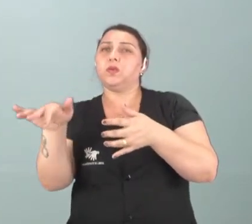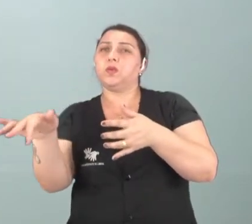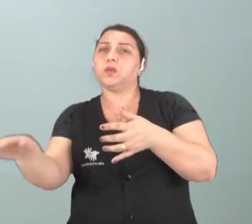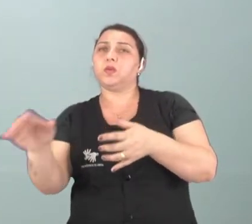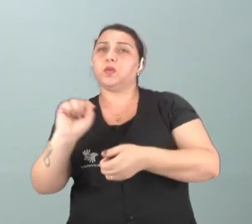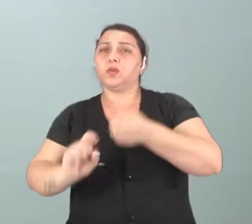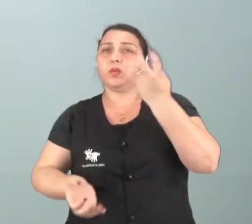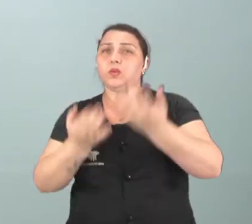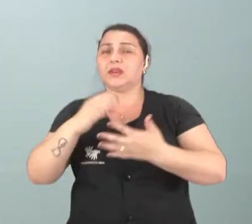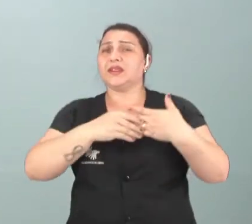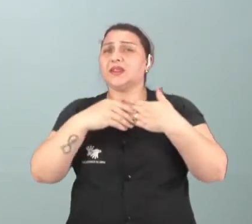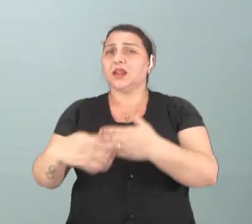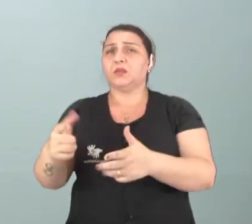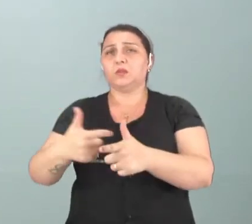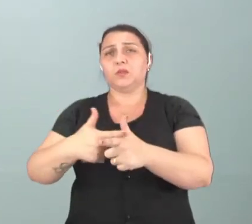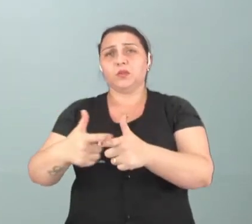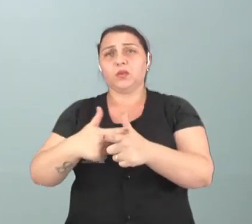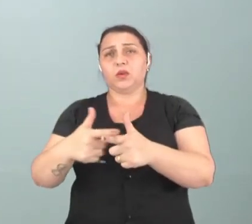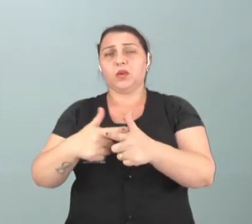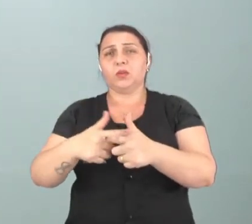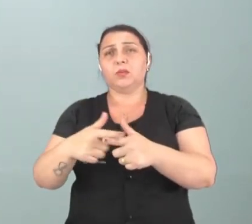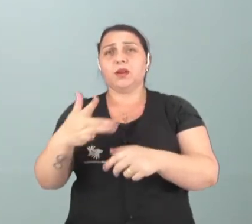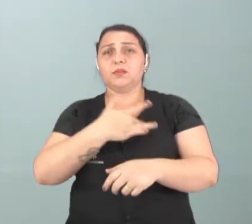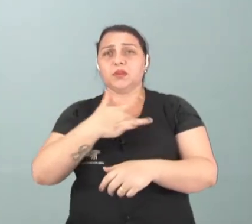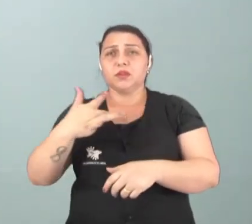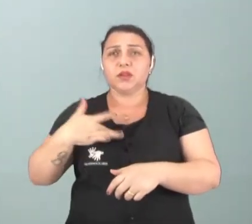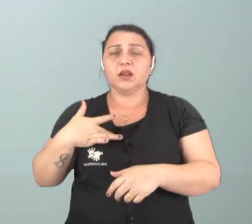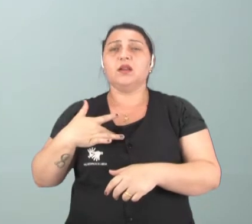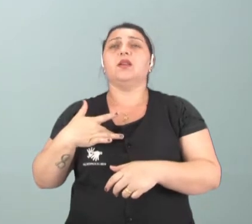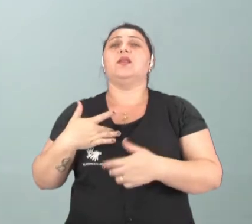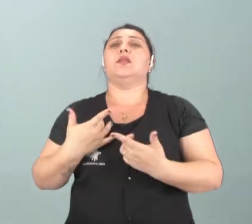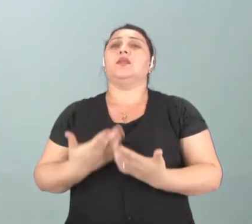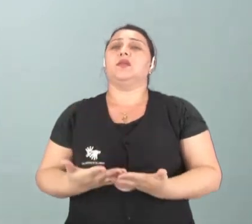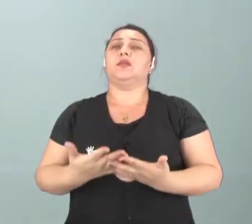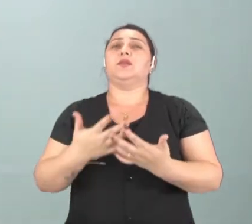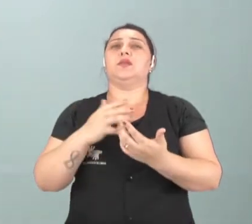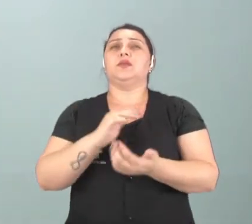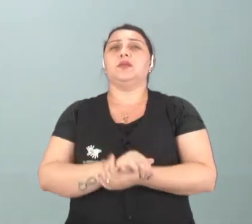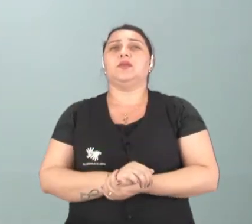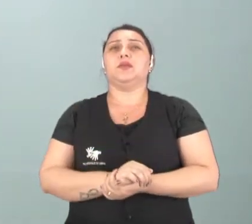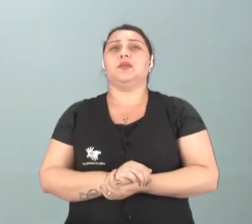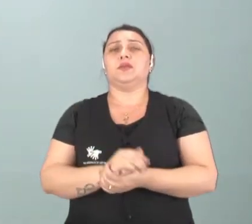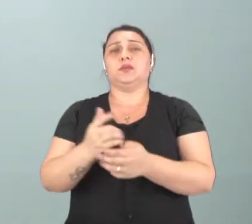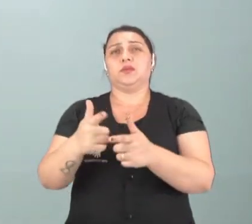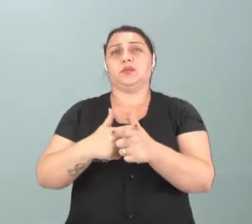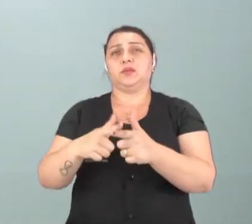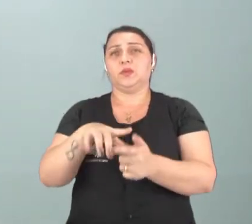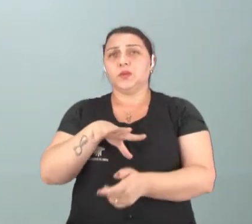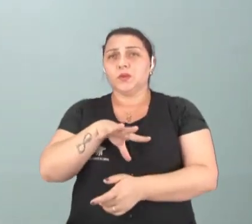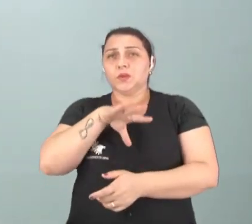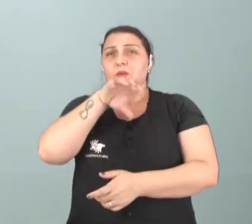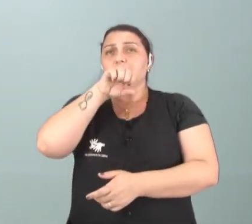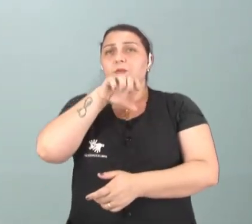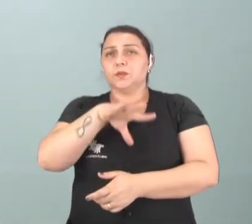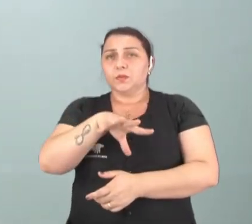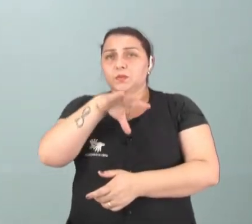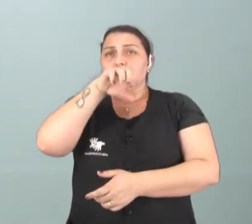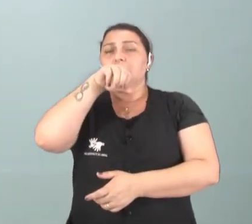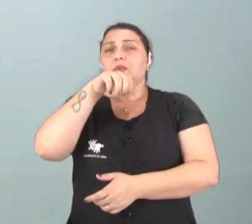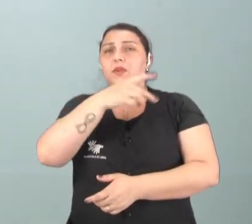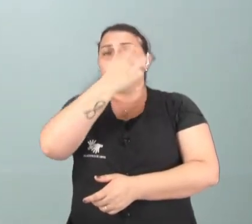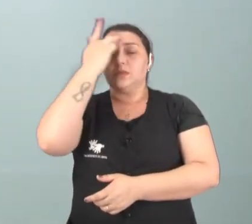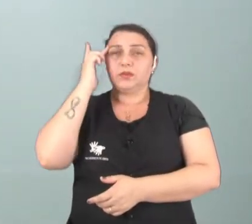ele traz sérios problemas graves, né? De problemas respiratórios nas pessoas,